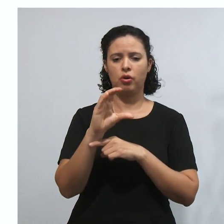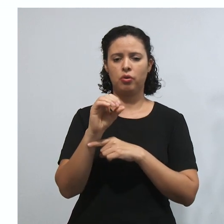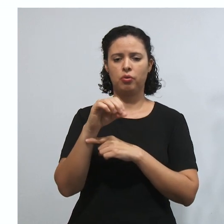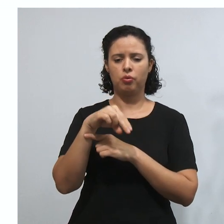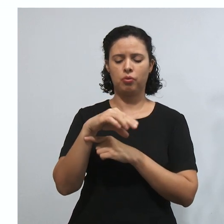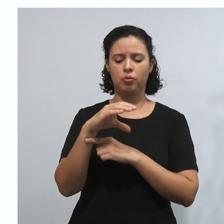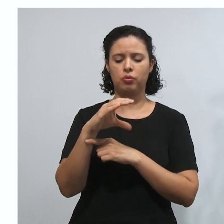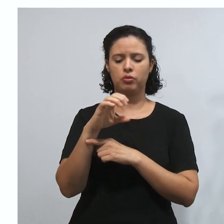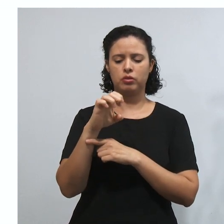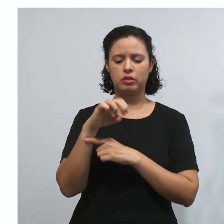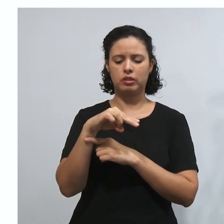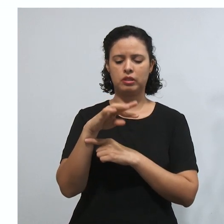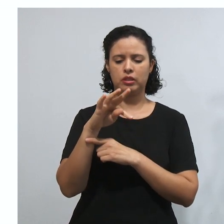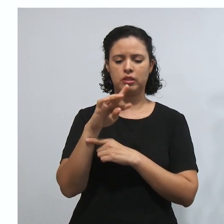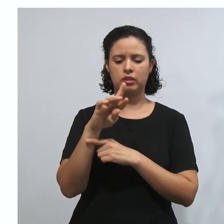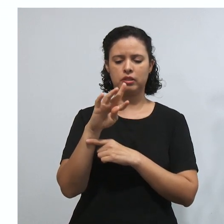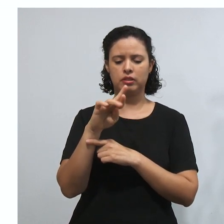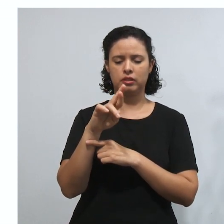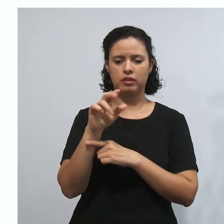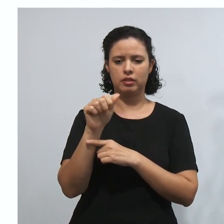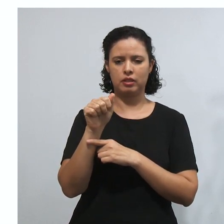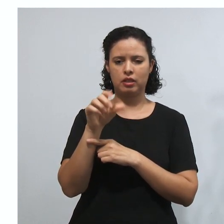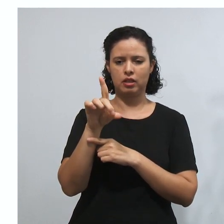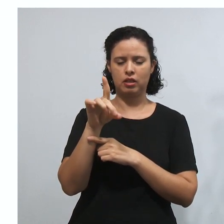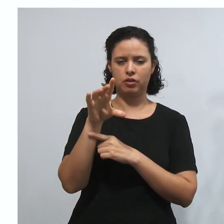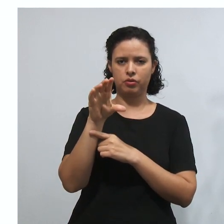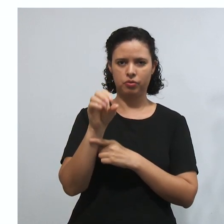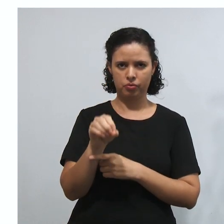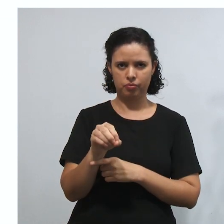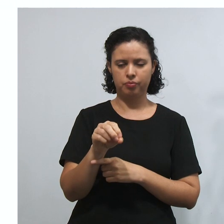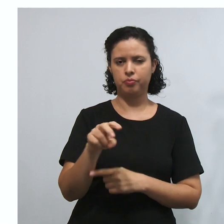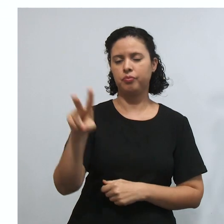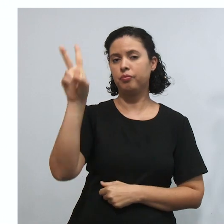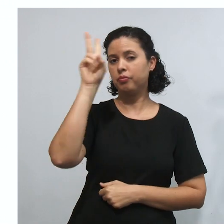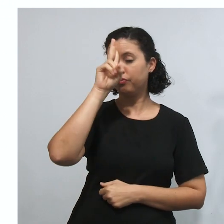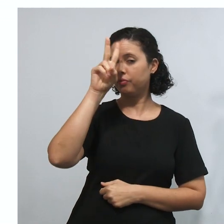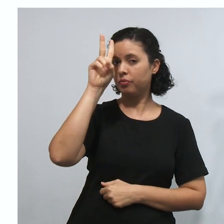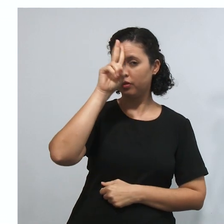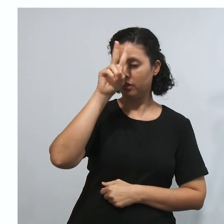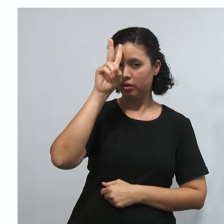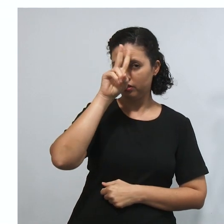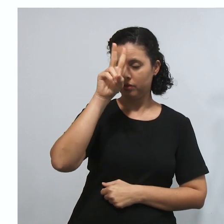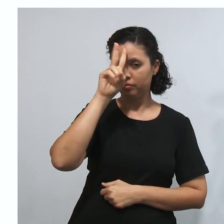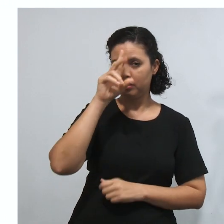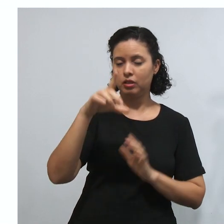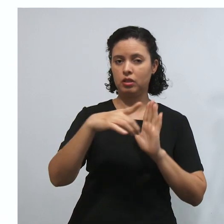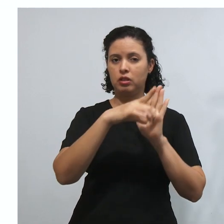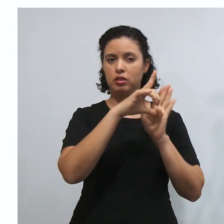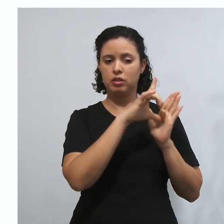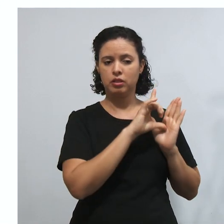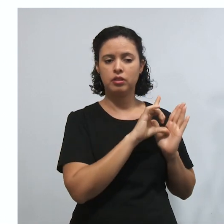efeitos desse controle de constitucionalidade. Lembra que lá no controle difuso,